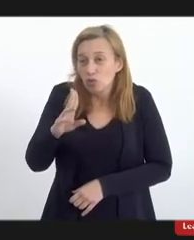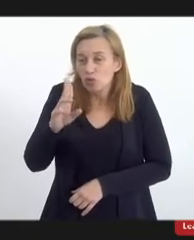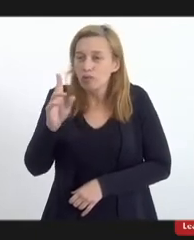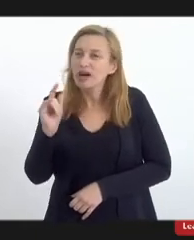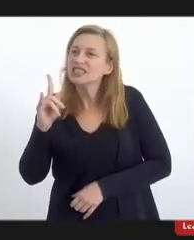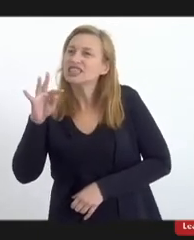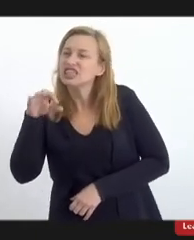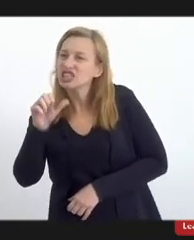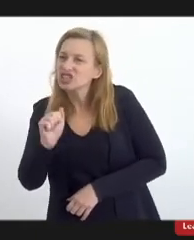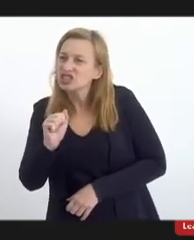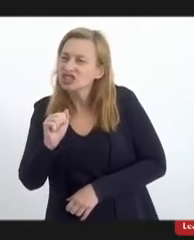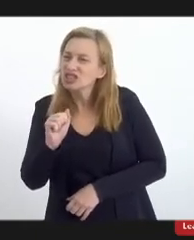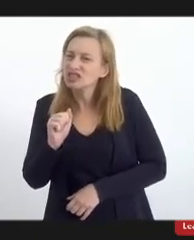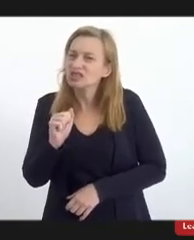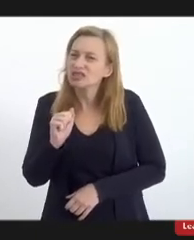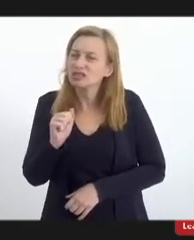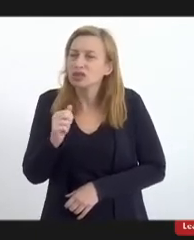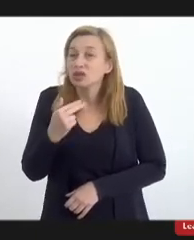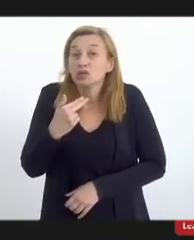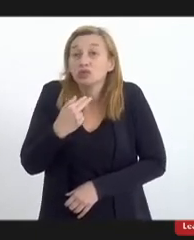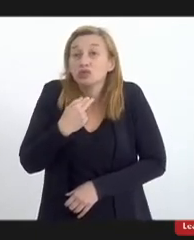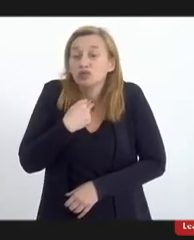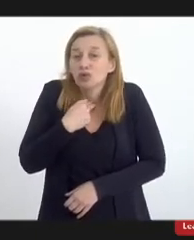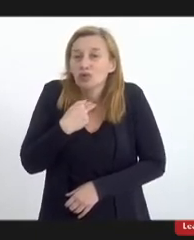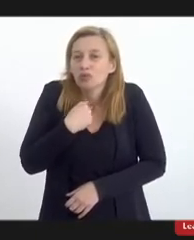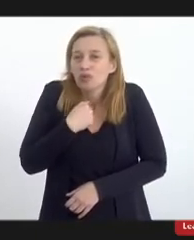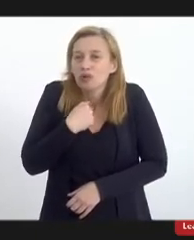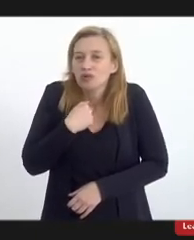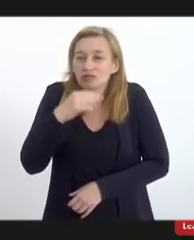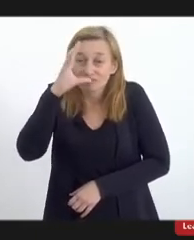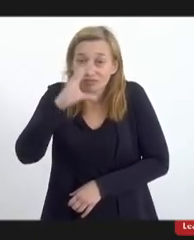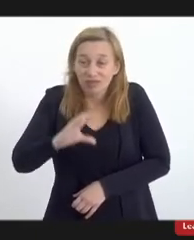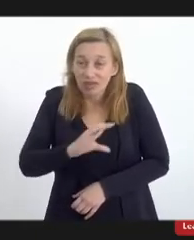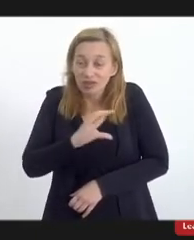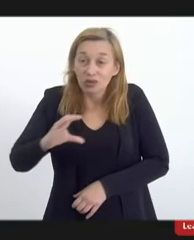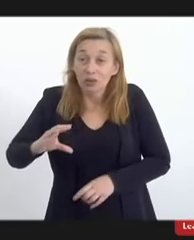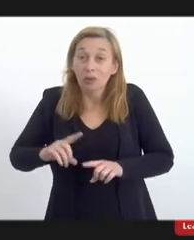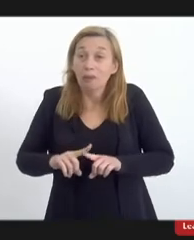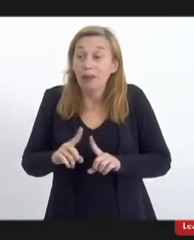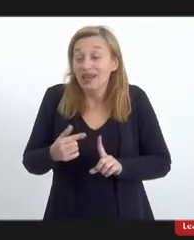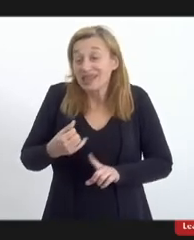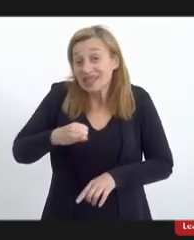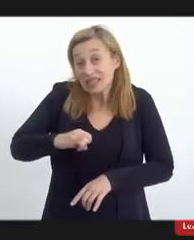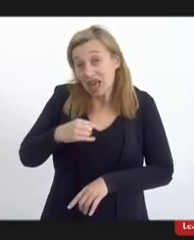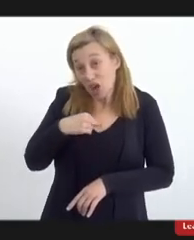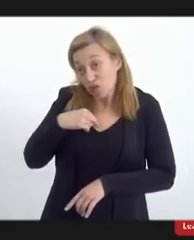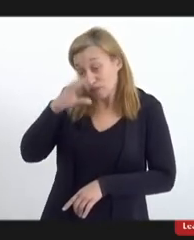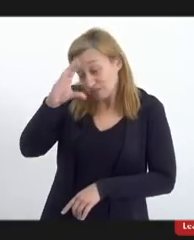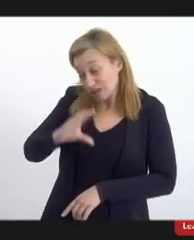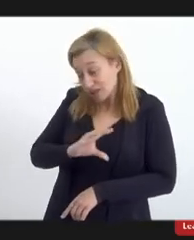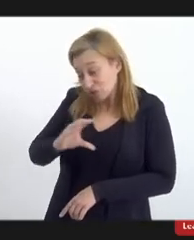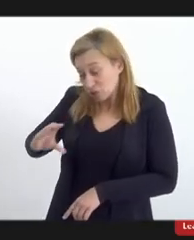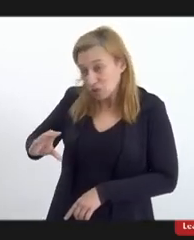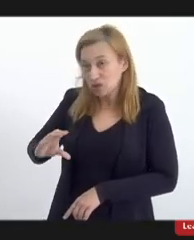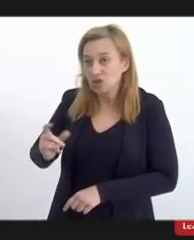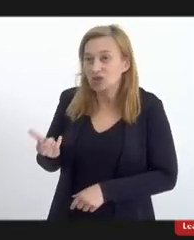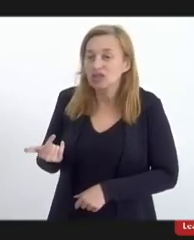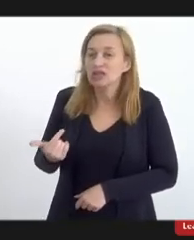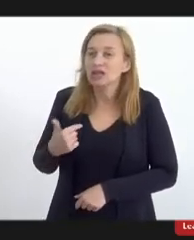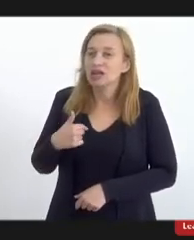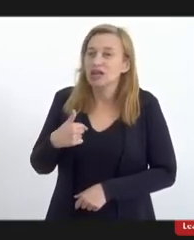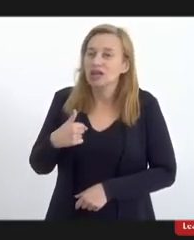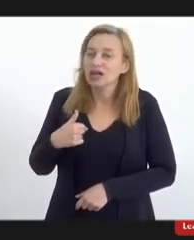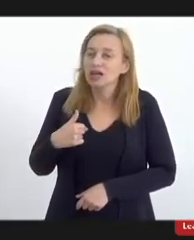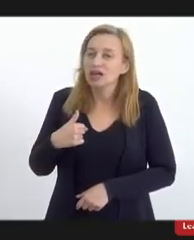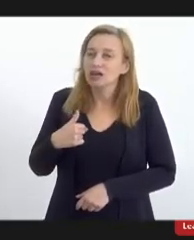e não posso ser católico mas se eu fosse eu seria pelas suas